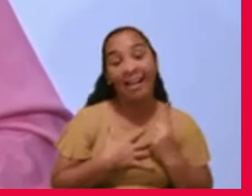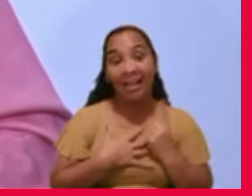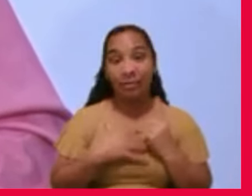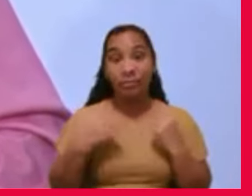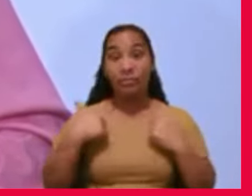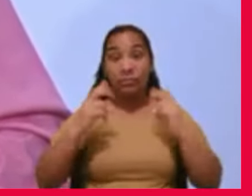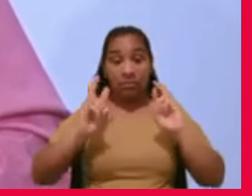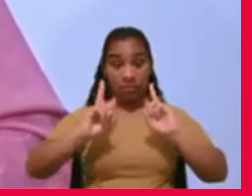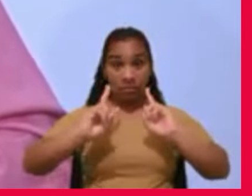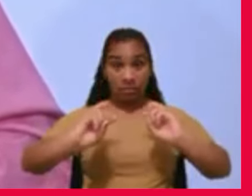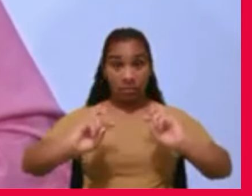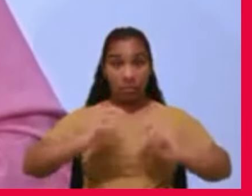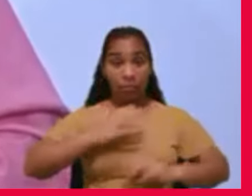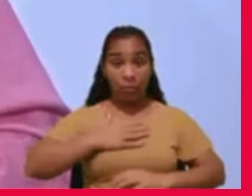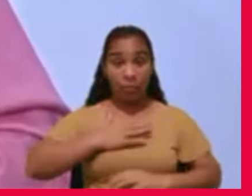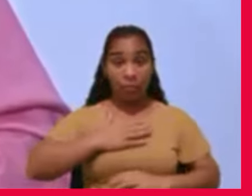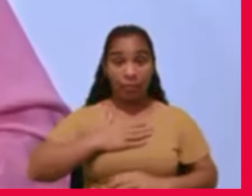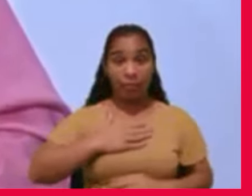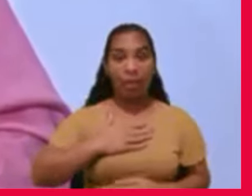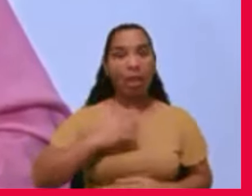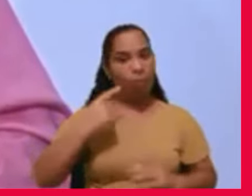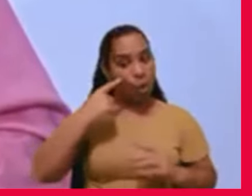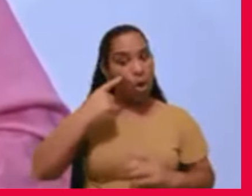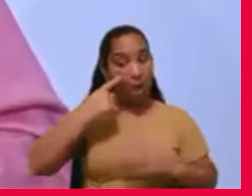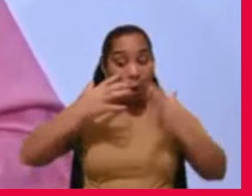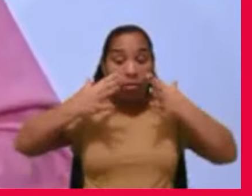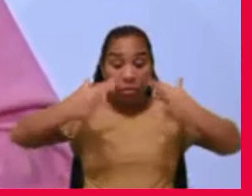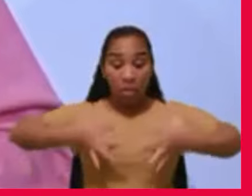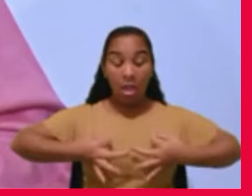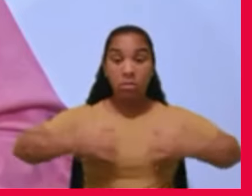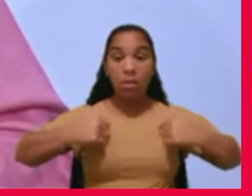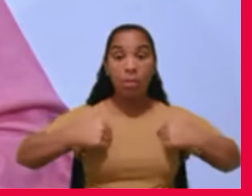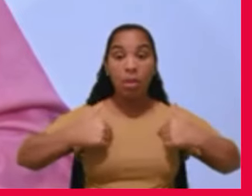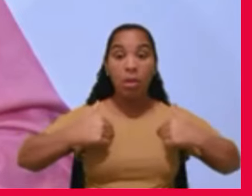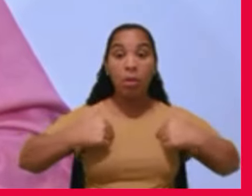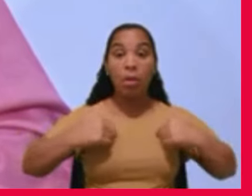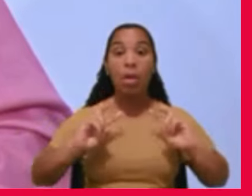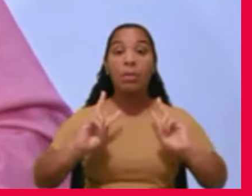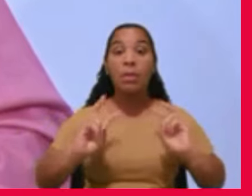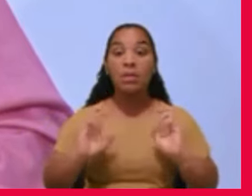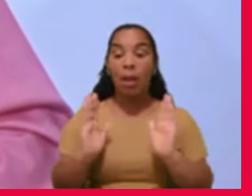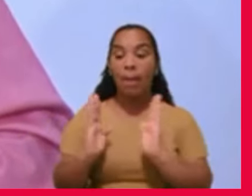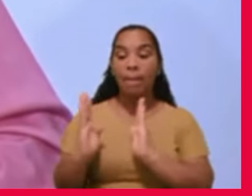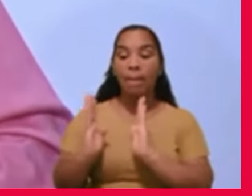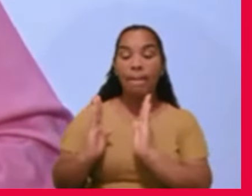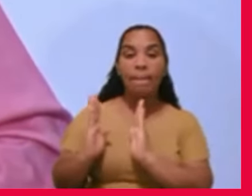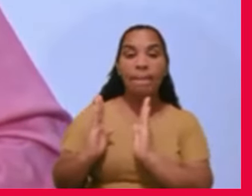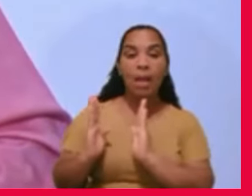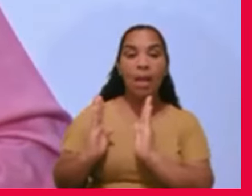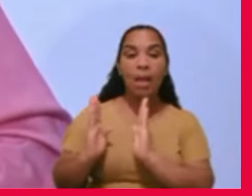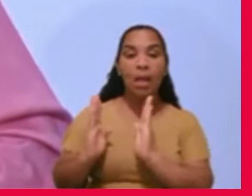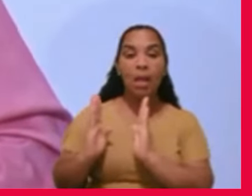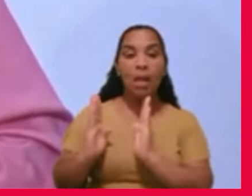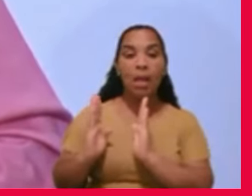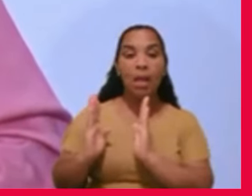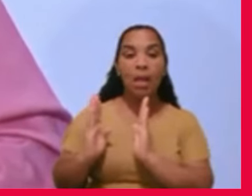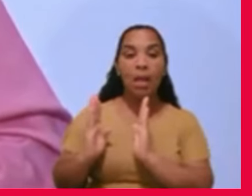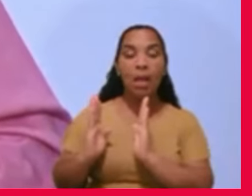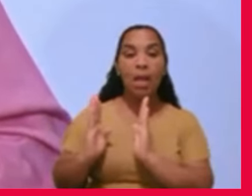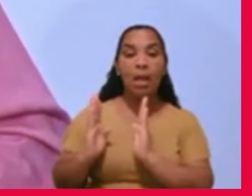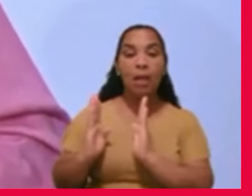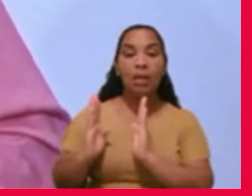porque eu sou meu auto-examinador, que é dos últimos tempos, eu passei uma temporada tendo